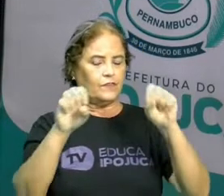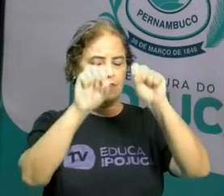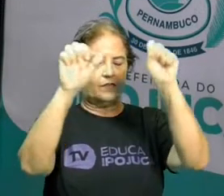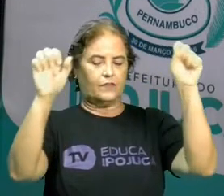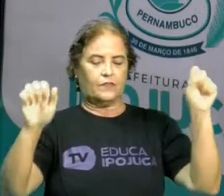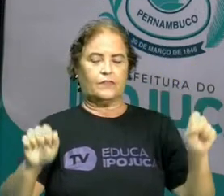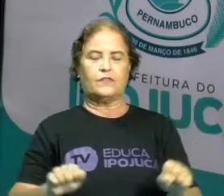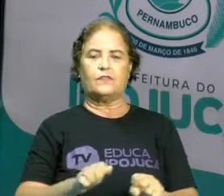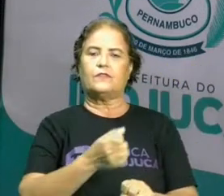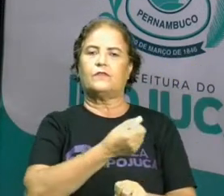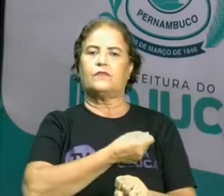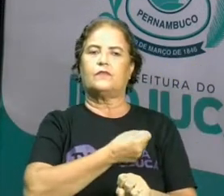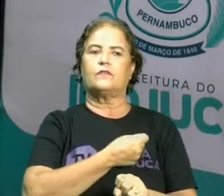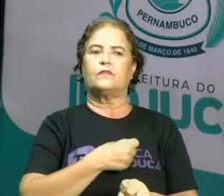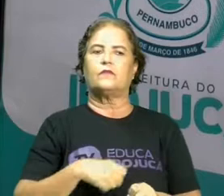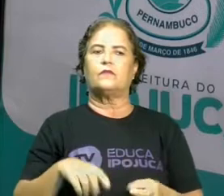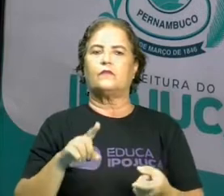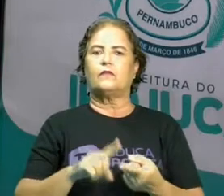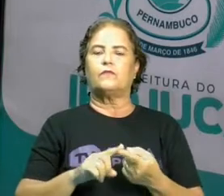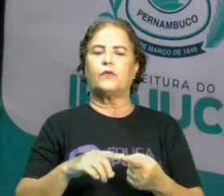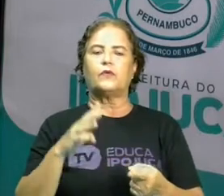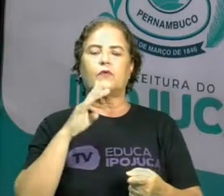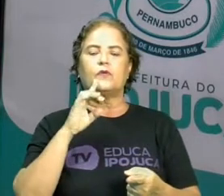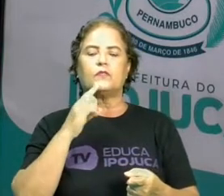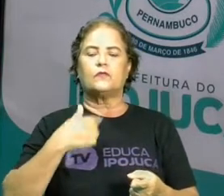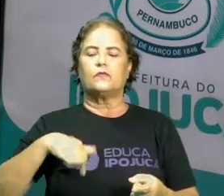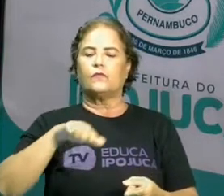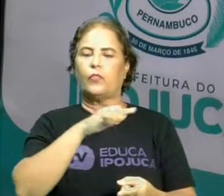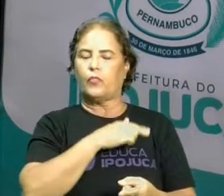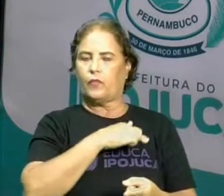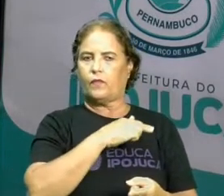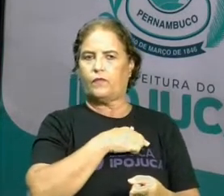falar sobre o nosso sistema de numeração, o decimal.